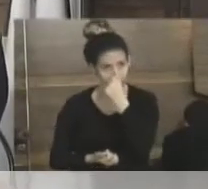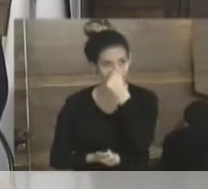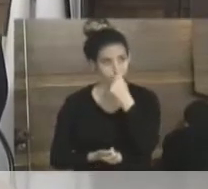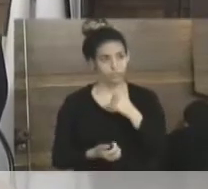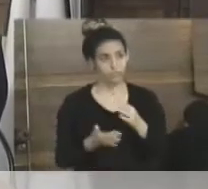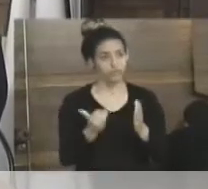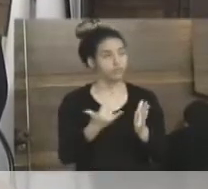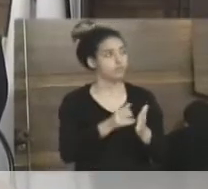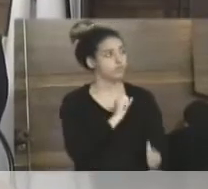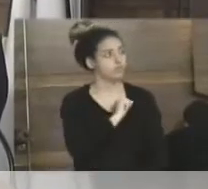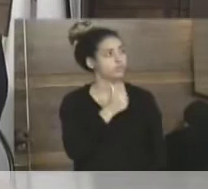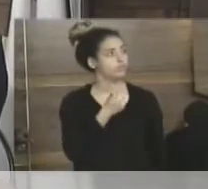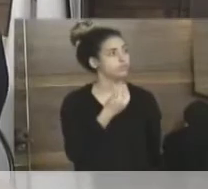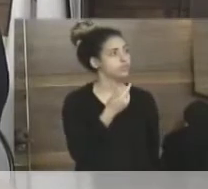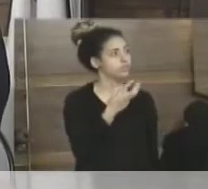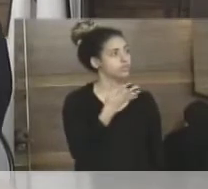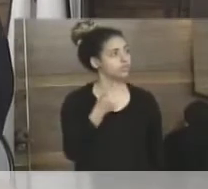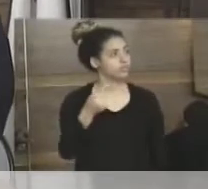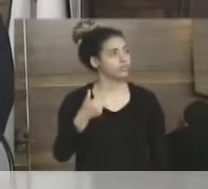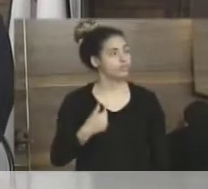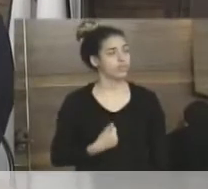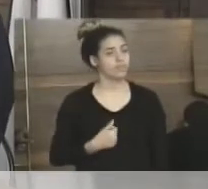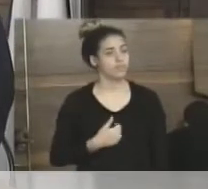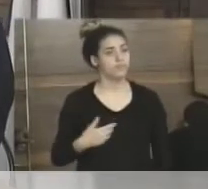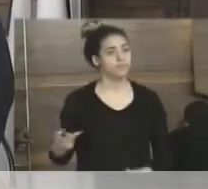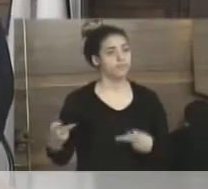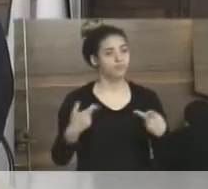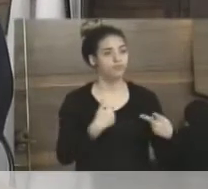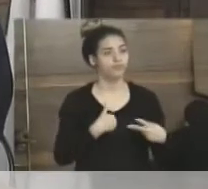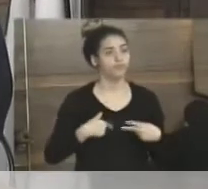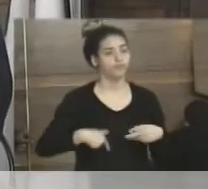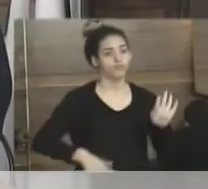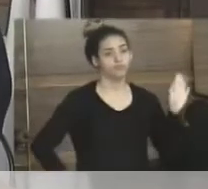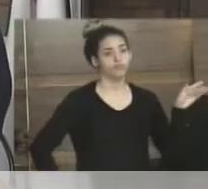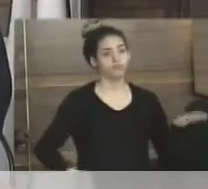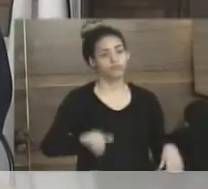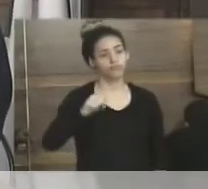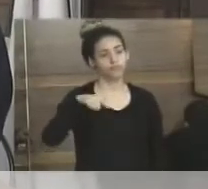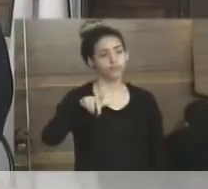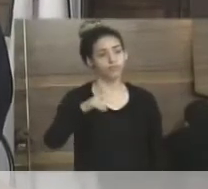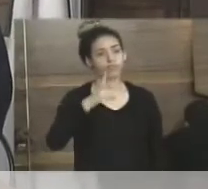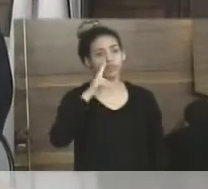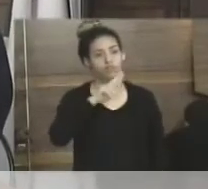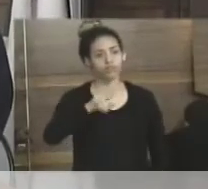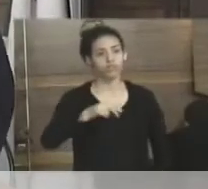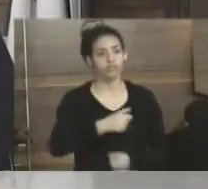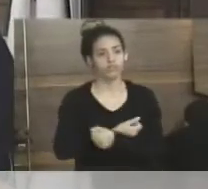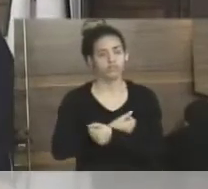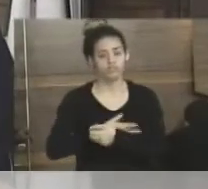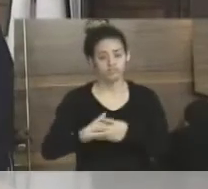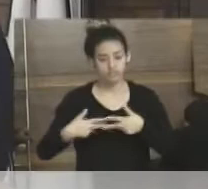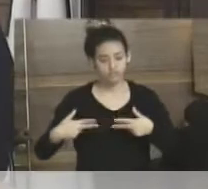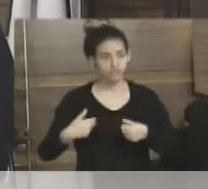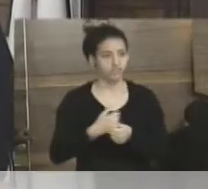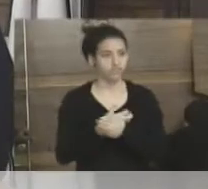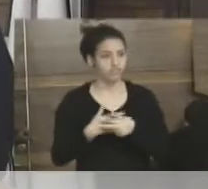1747, na minha visita que eu fiz à Praia do Anil, a gente constatou diversos